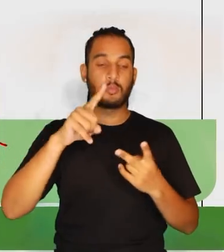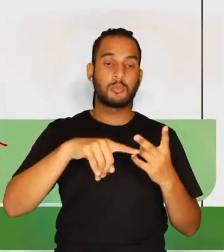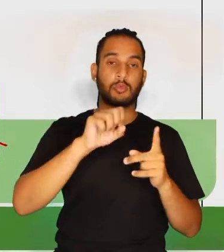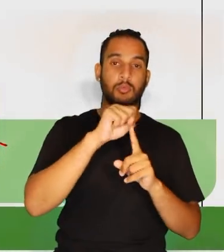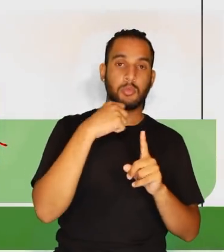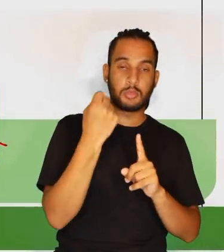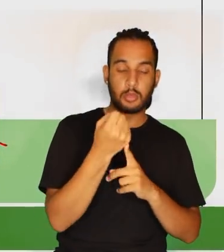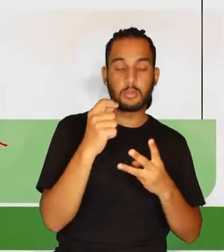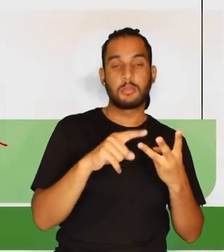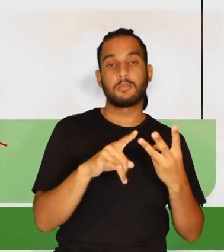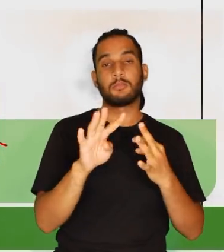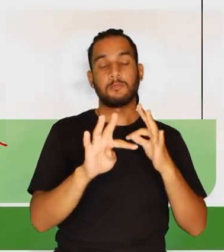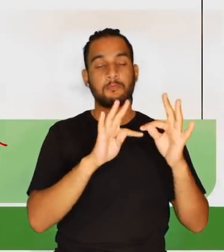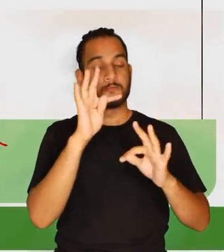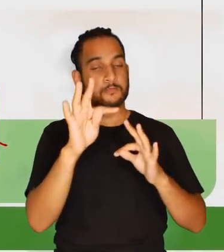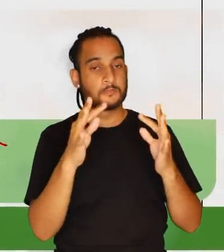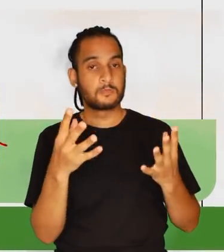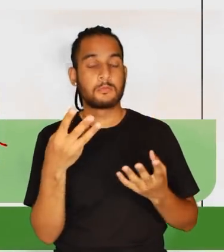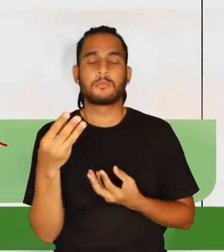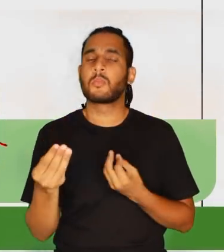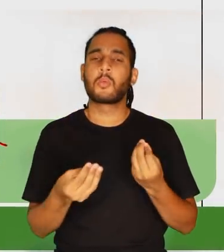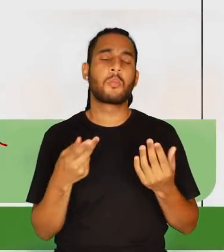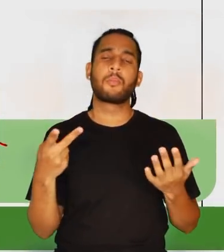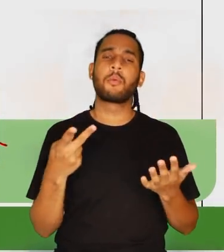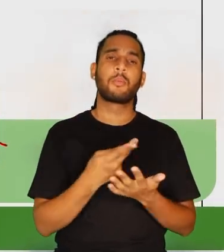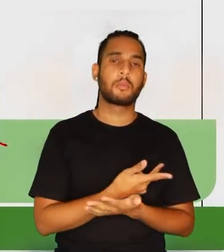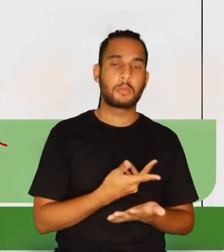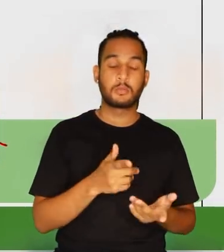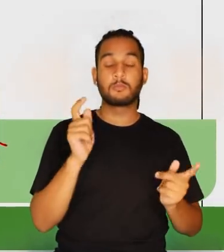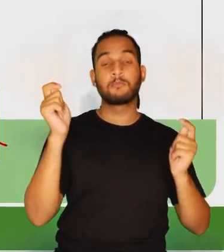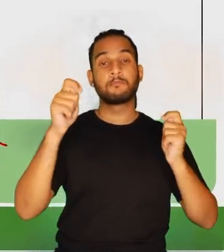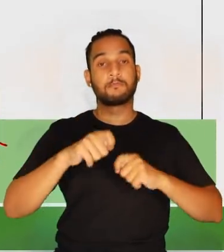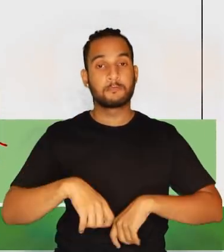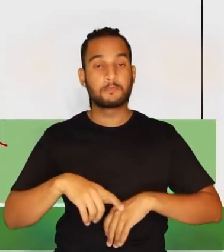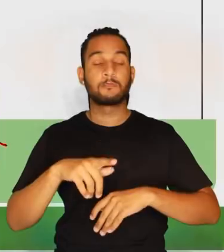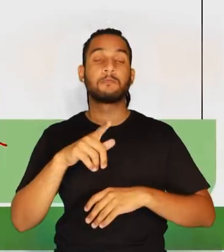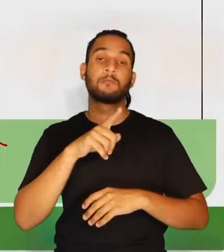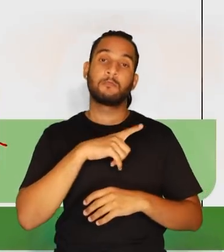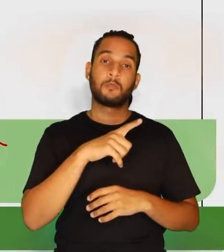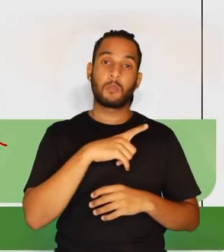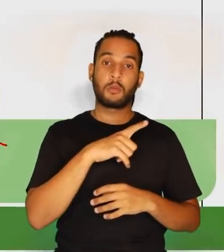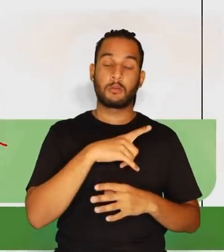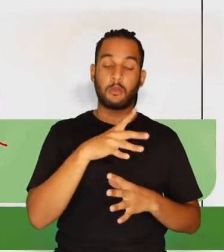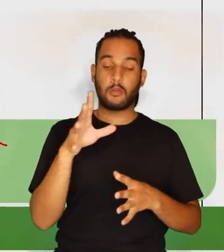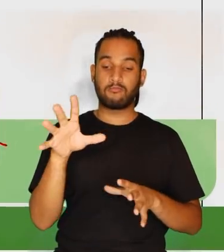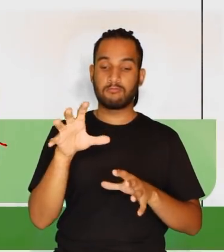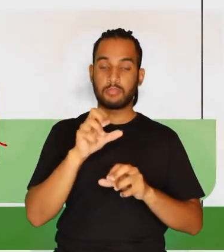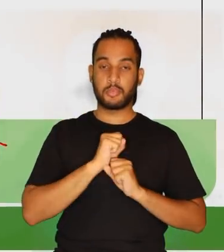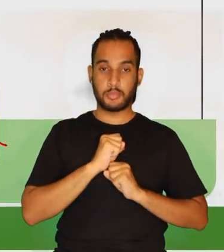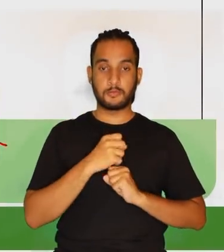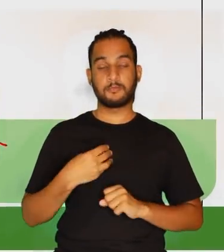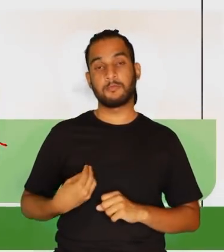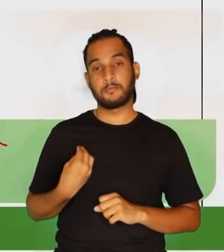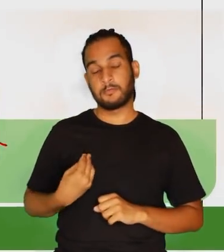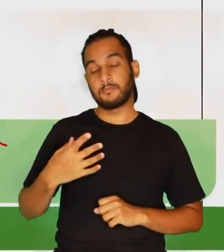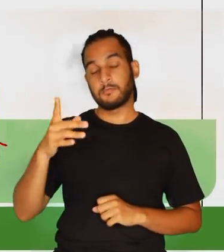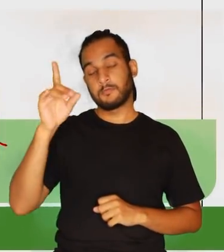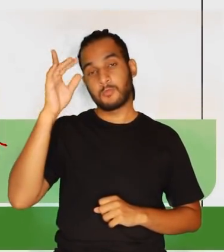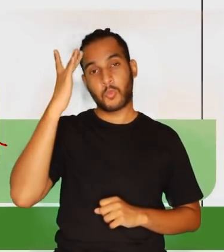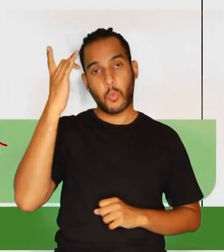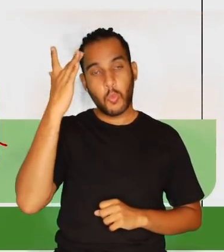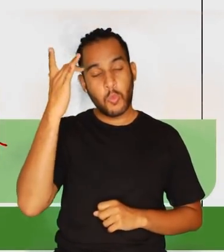natural, social, o tecnológico, como que isso acontece e poder também arguir sobre a sua vida,